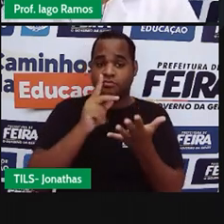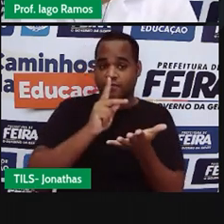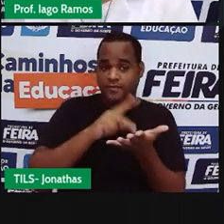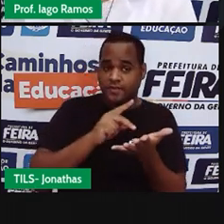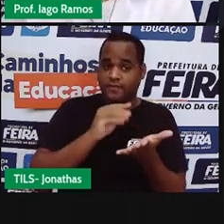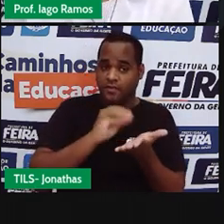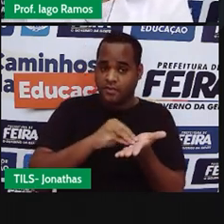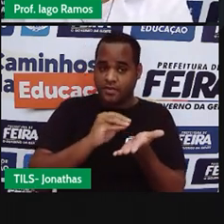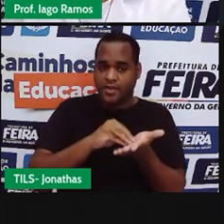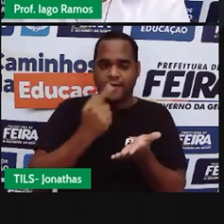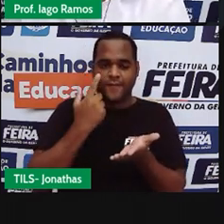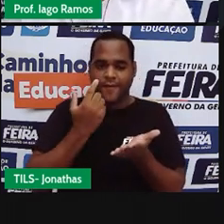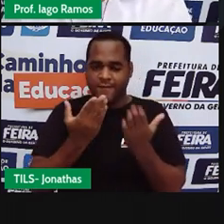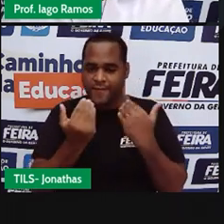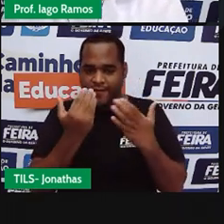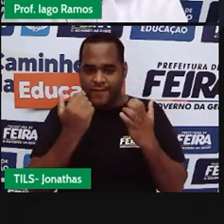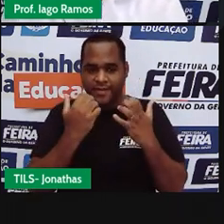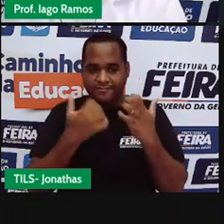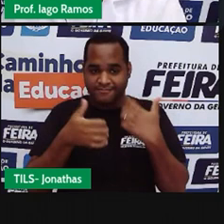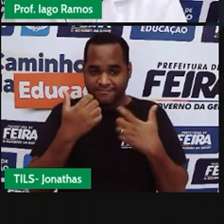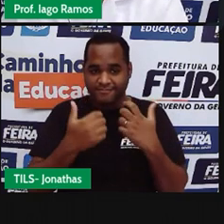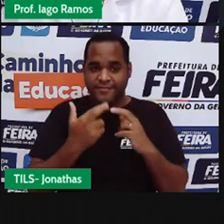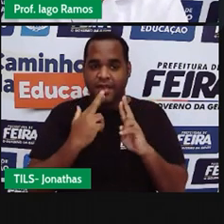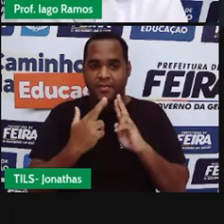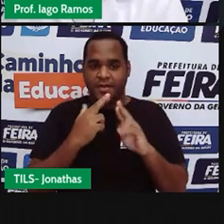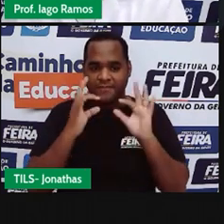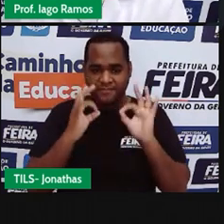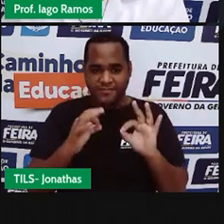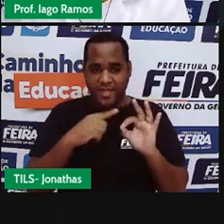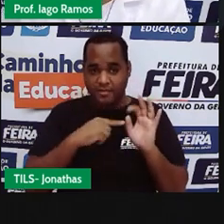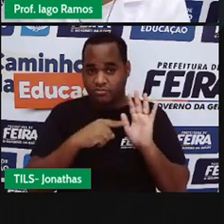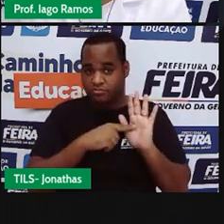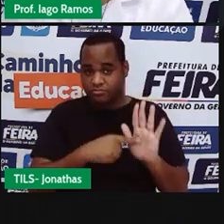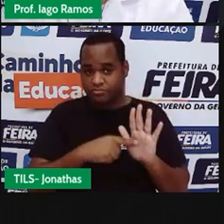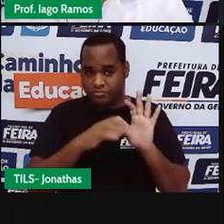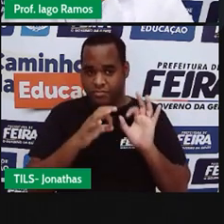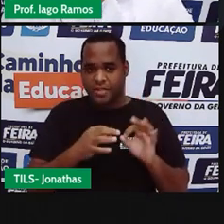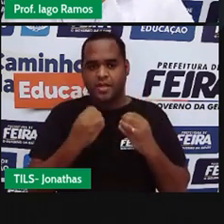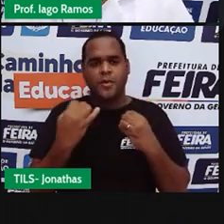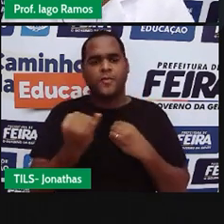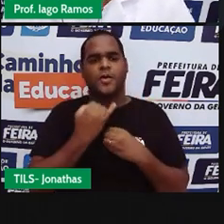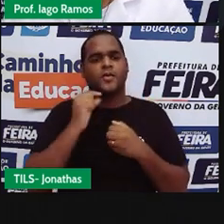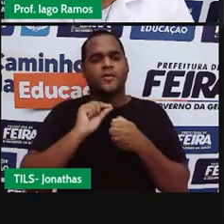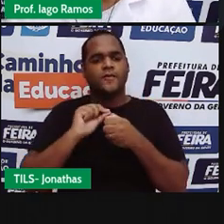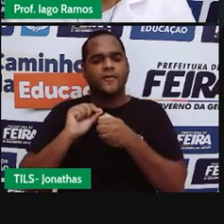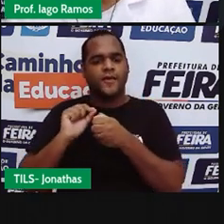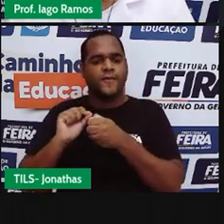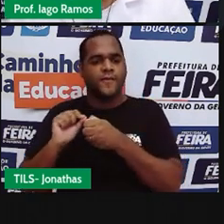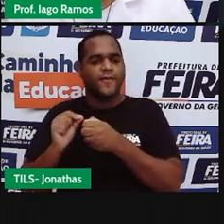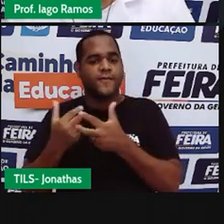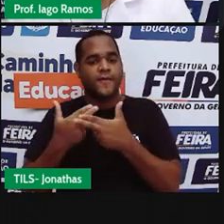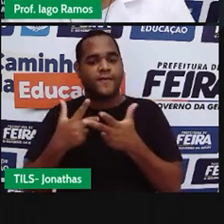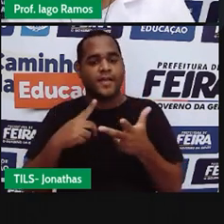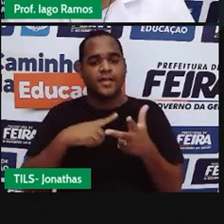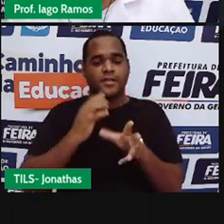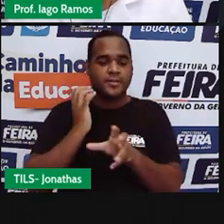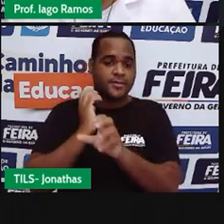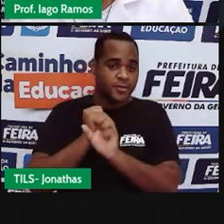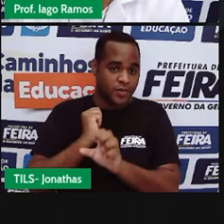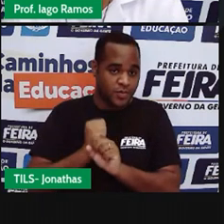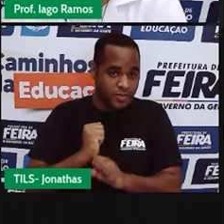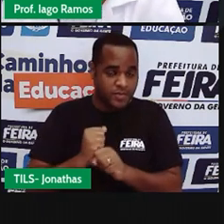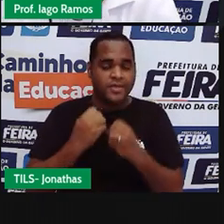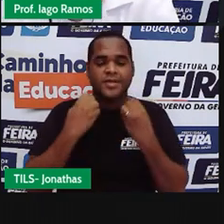Vem comigo aqui rapidinho, né? Faz comigo aí essa conta bacana,